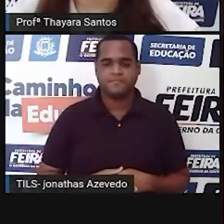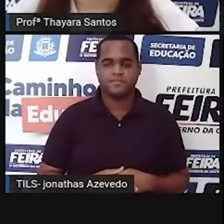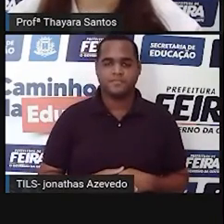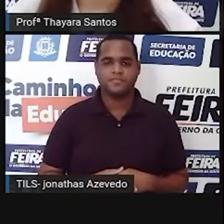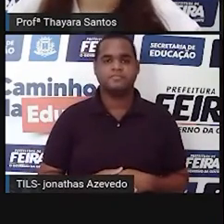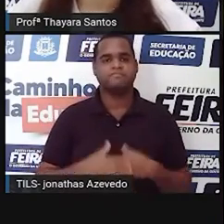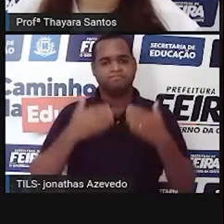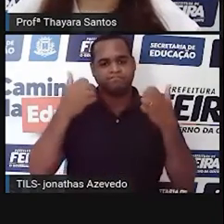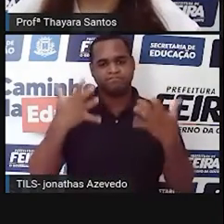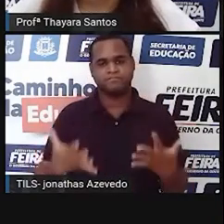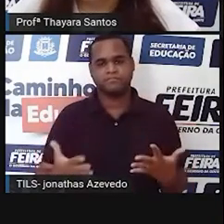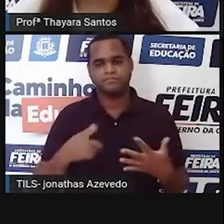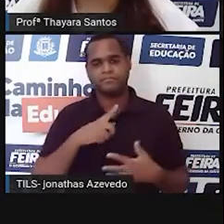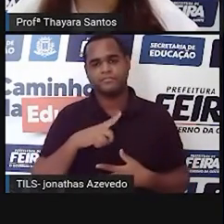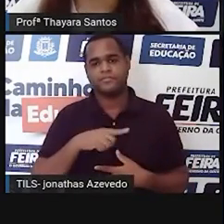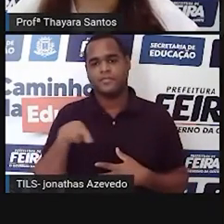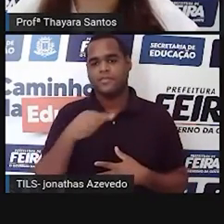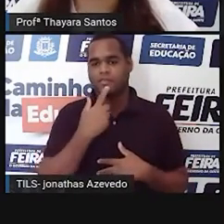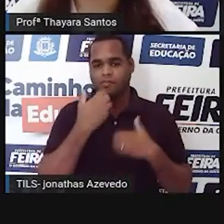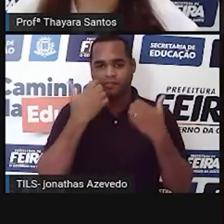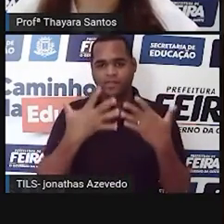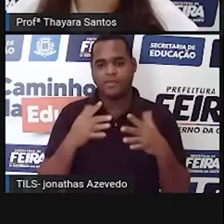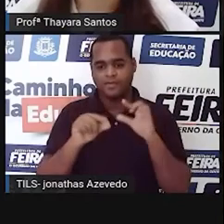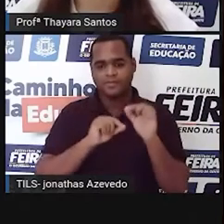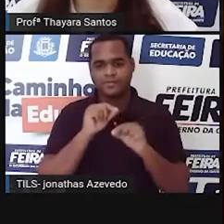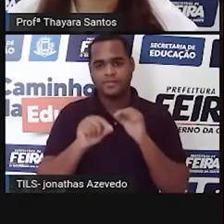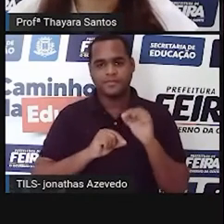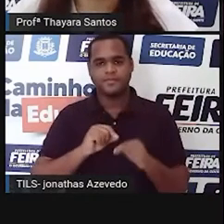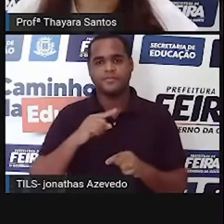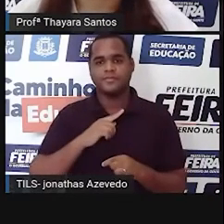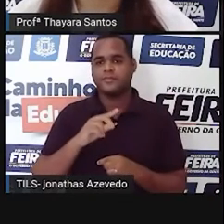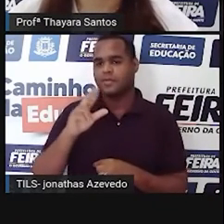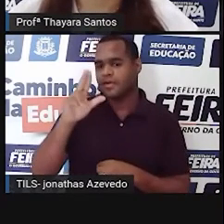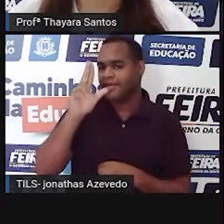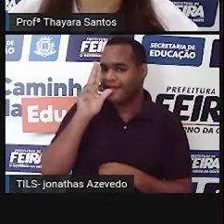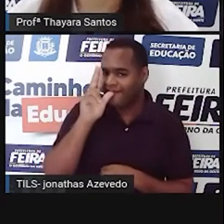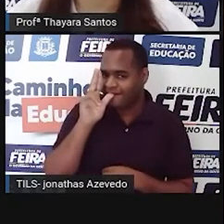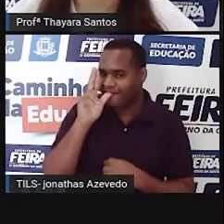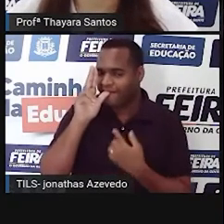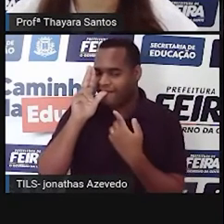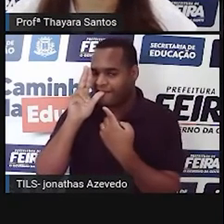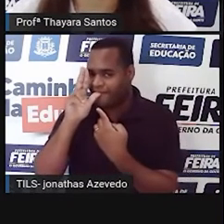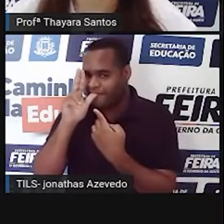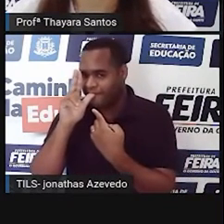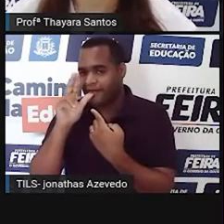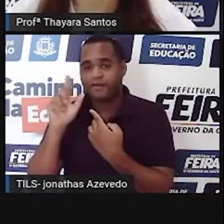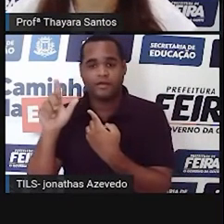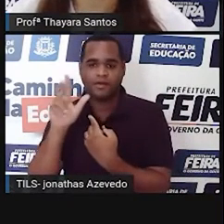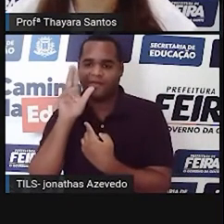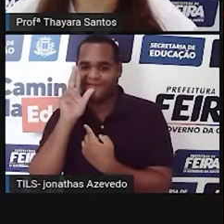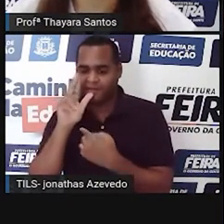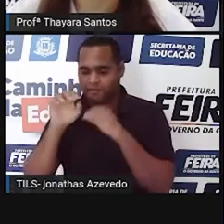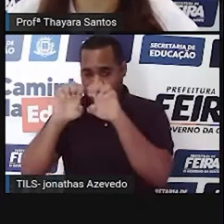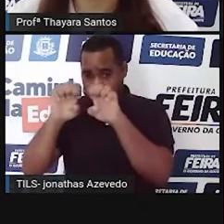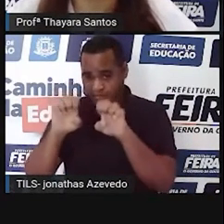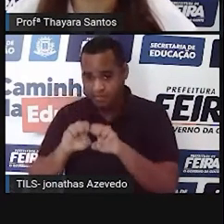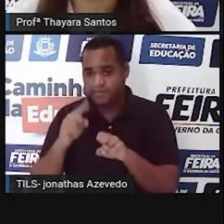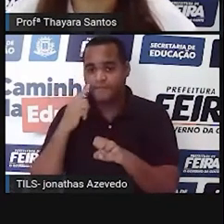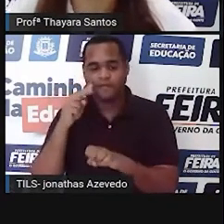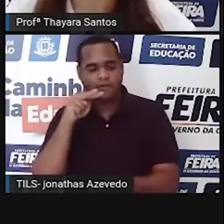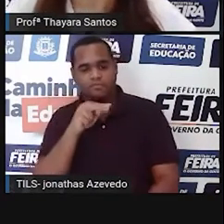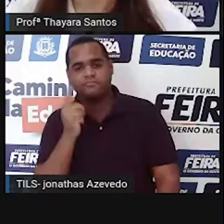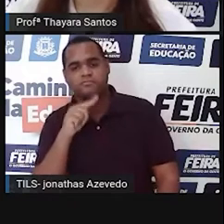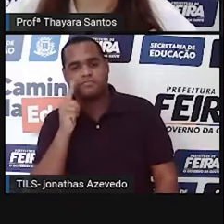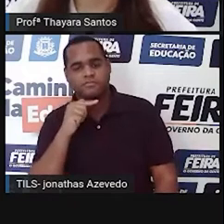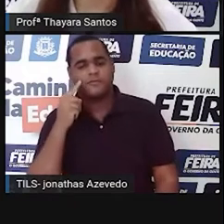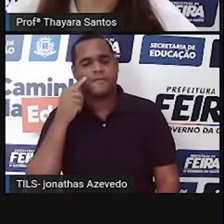Agora, vamos falar sobre o pentes, que é essa estrutura aqui externa visível.